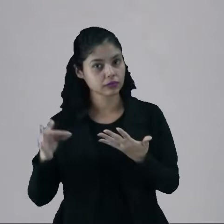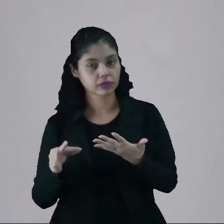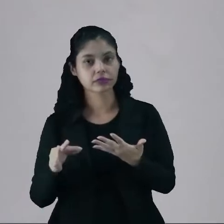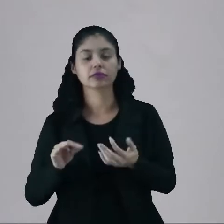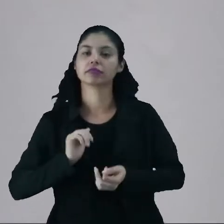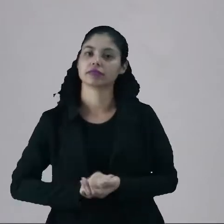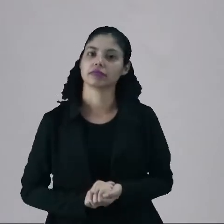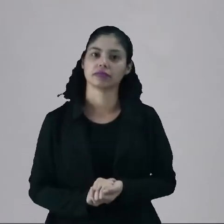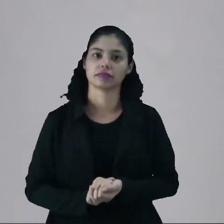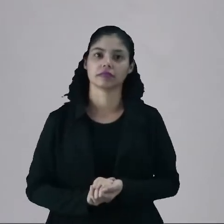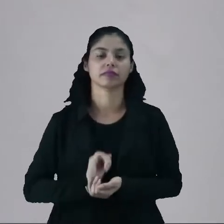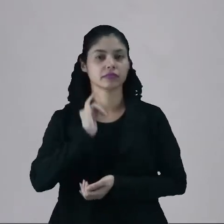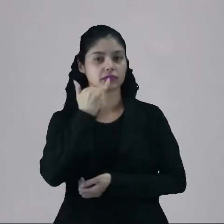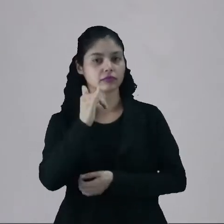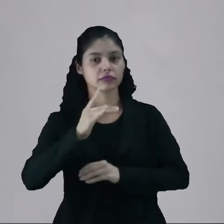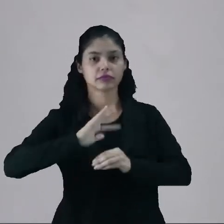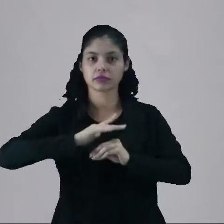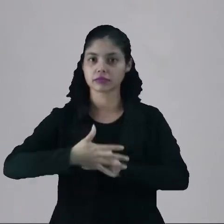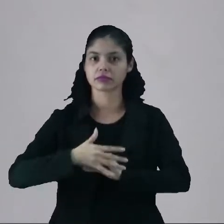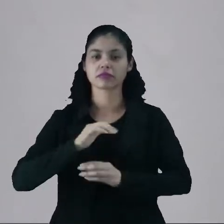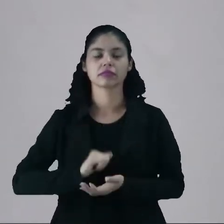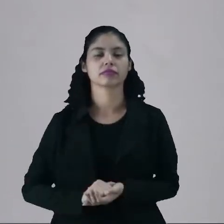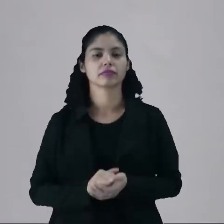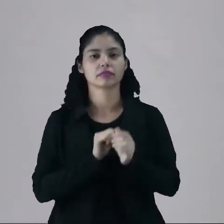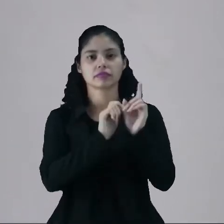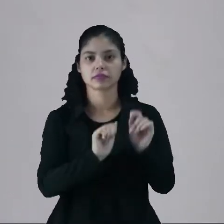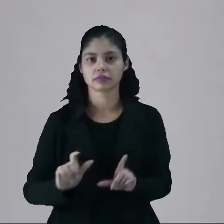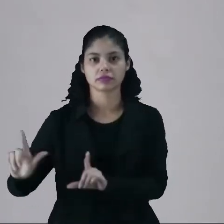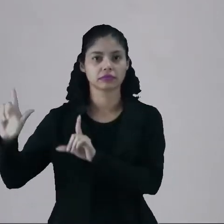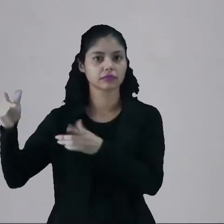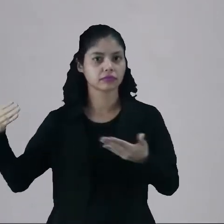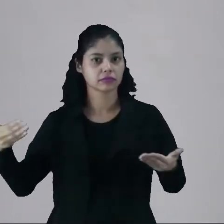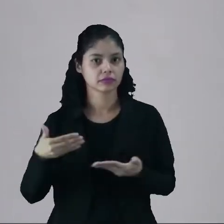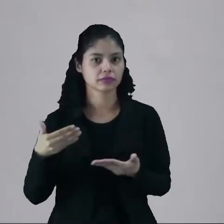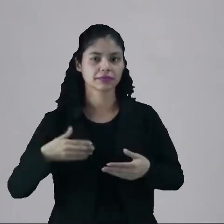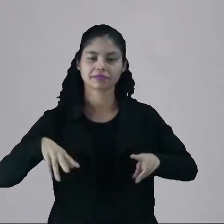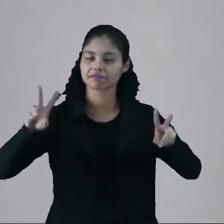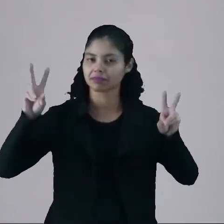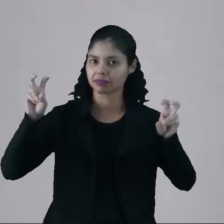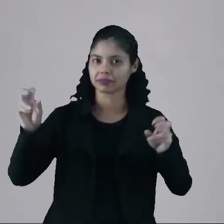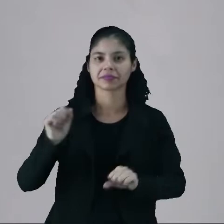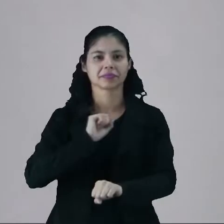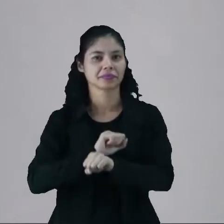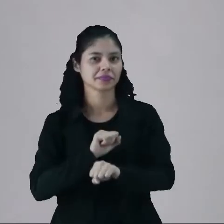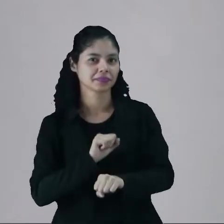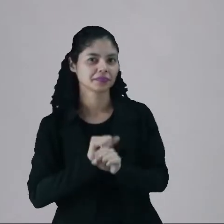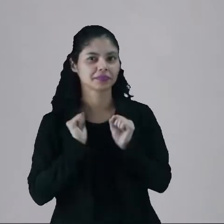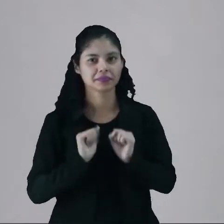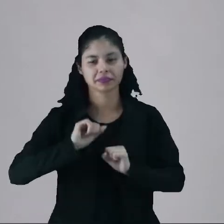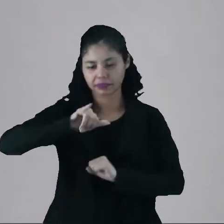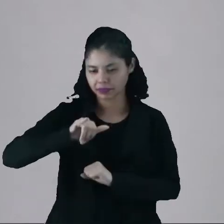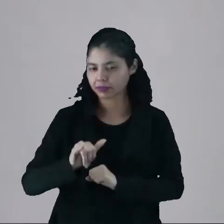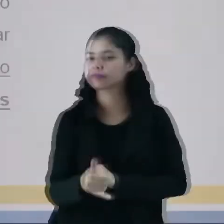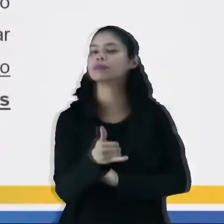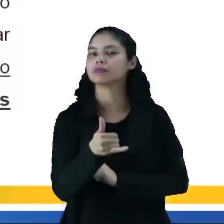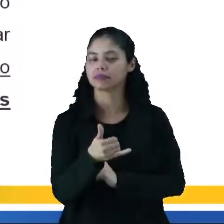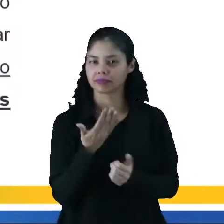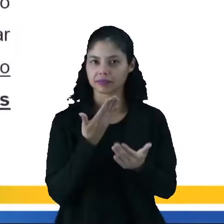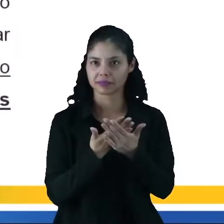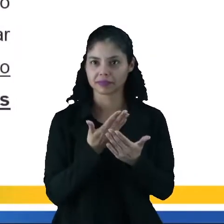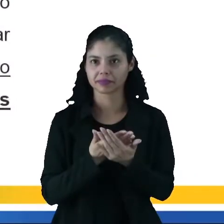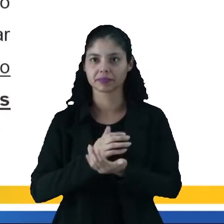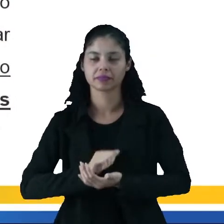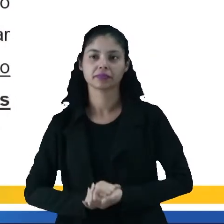energia e atmosfera. Então acompanha comigo a partir de agora esse assunto, espero que você possa aproveitar nos seus